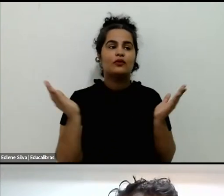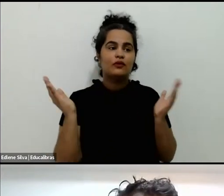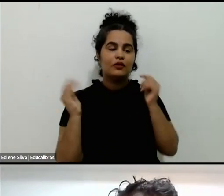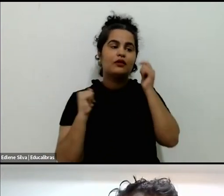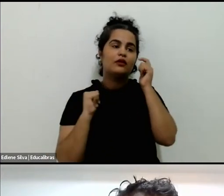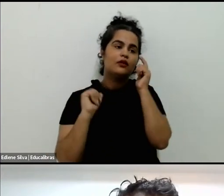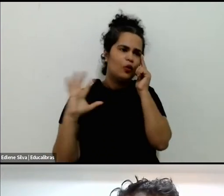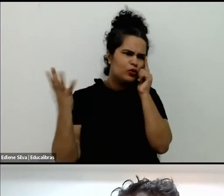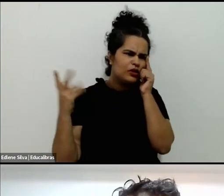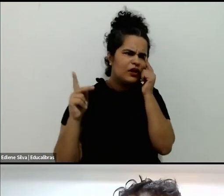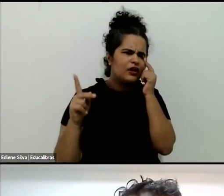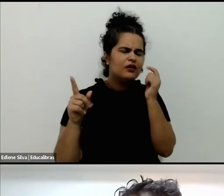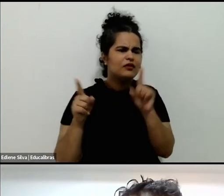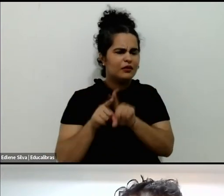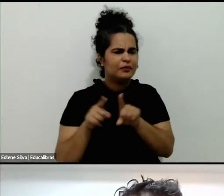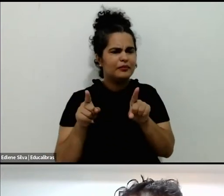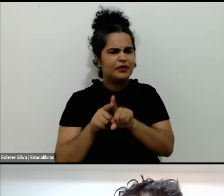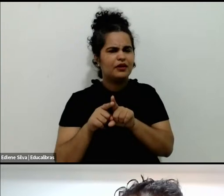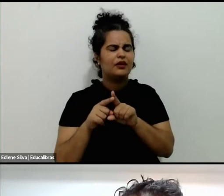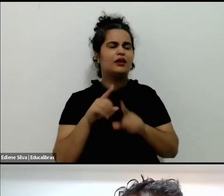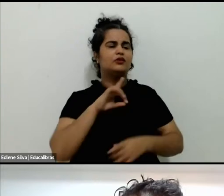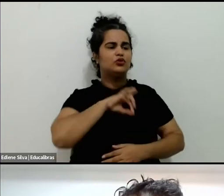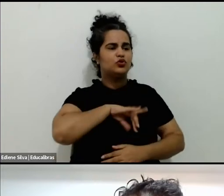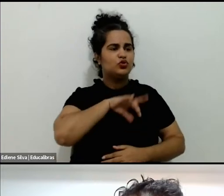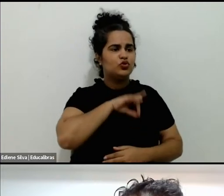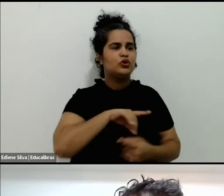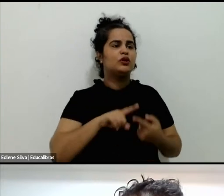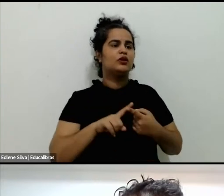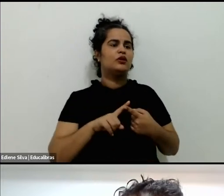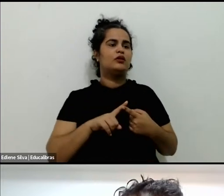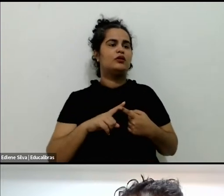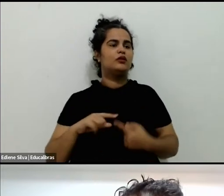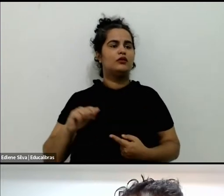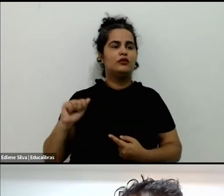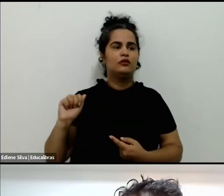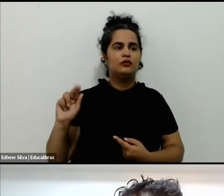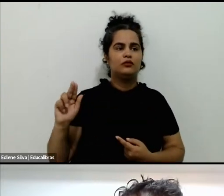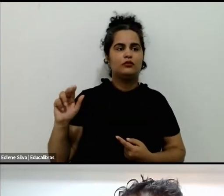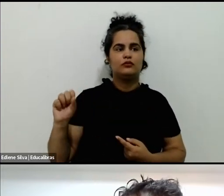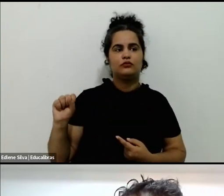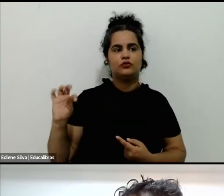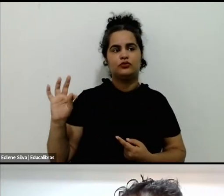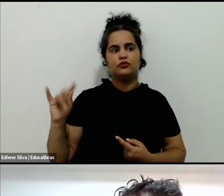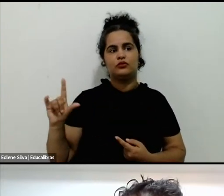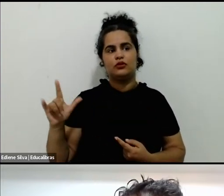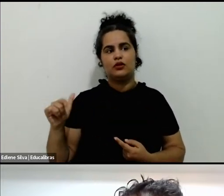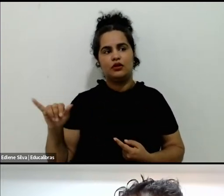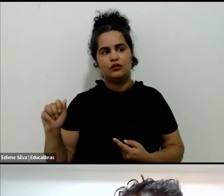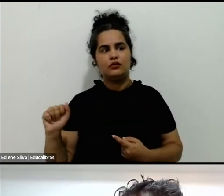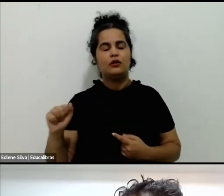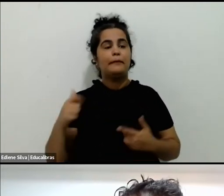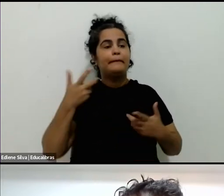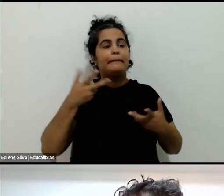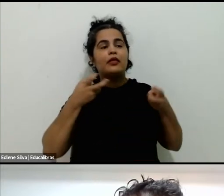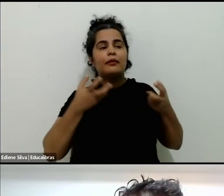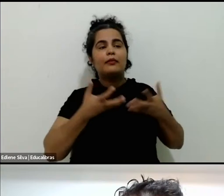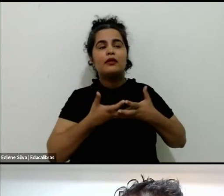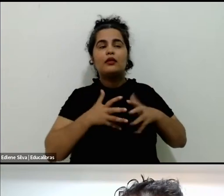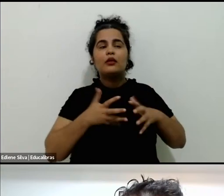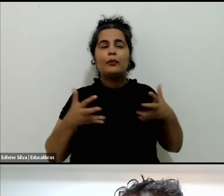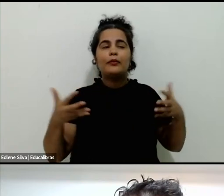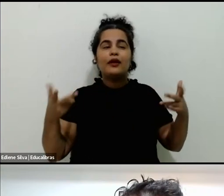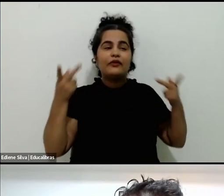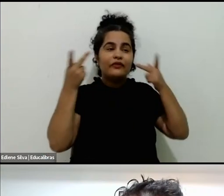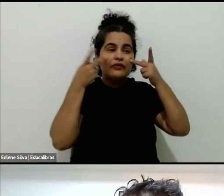tem acontecido também no Chile, na Austrália, se o pessoal do Sesc notou um aumento de frequentação de